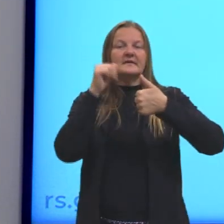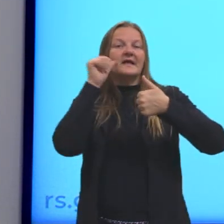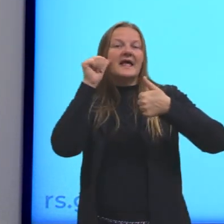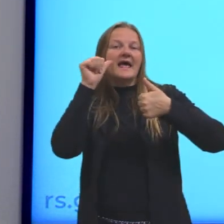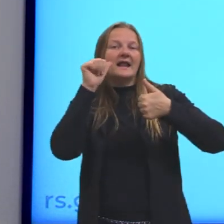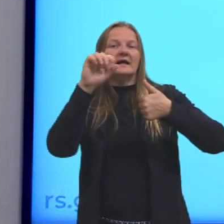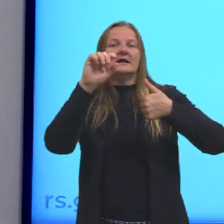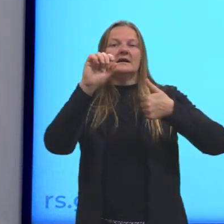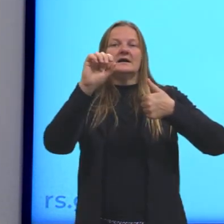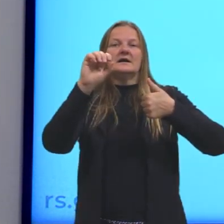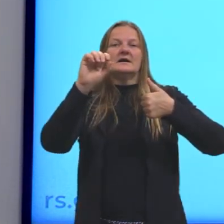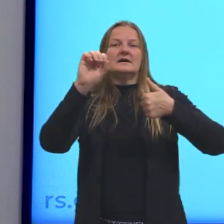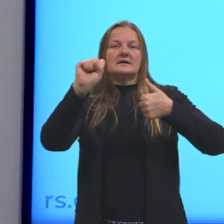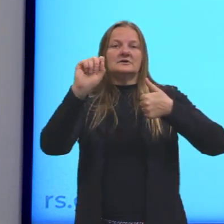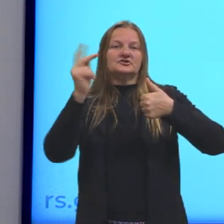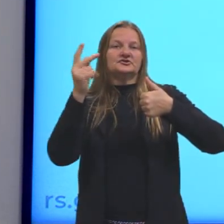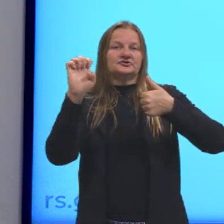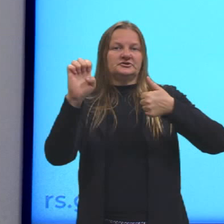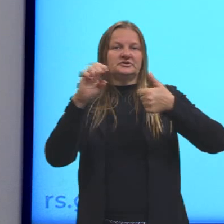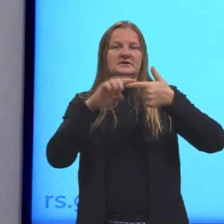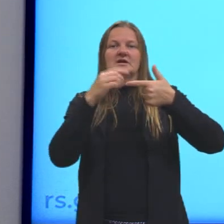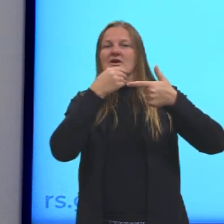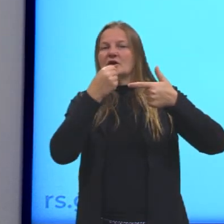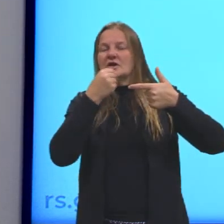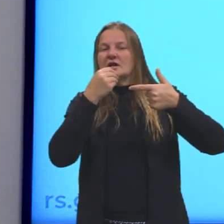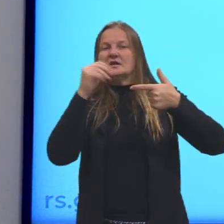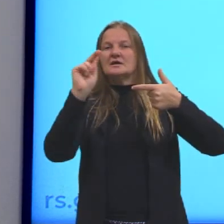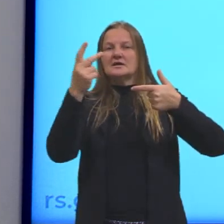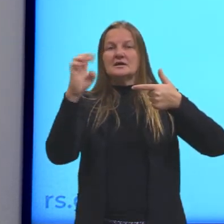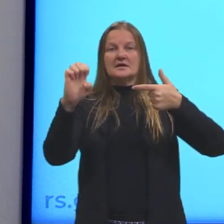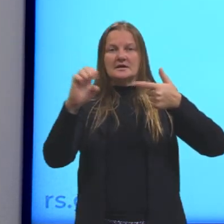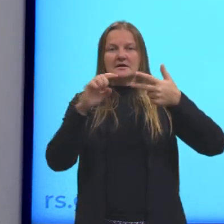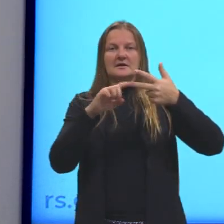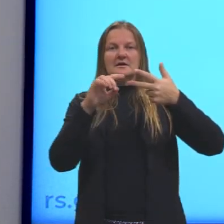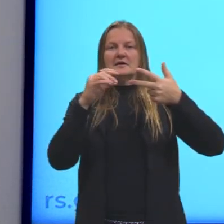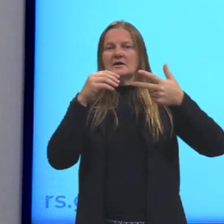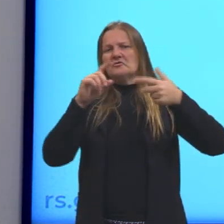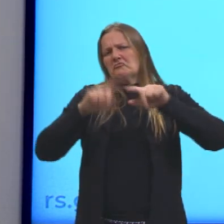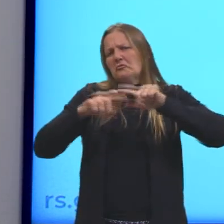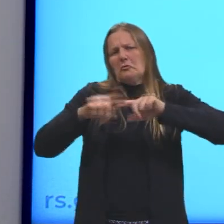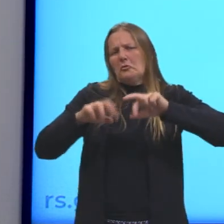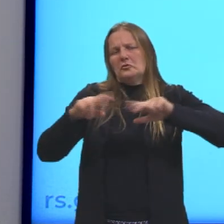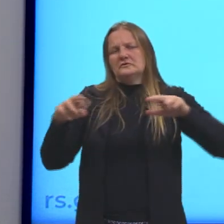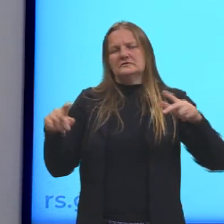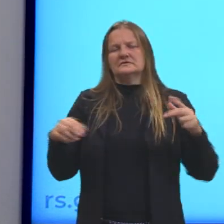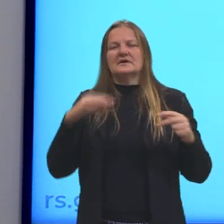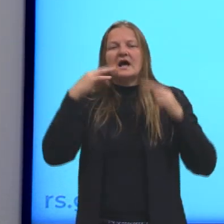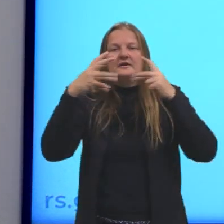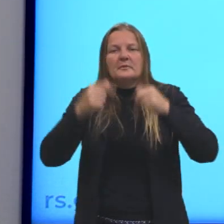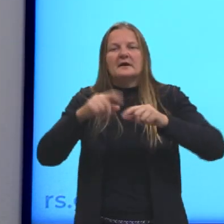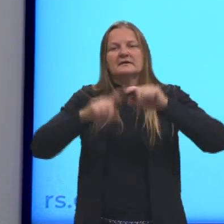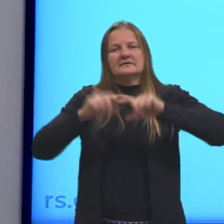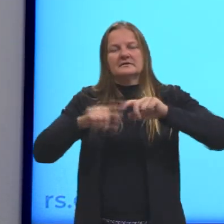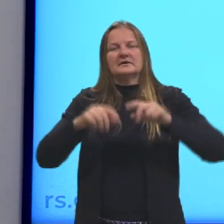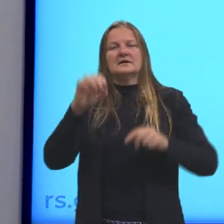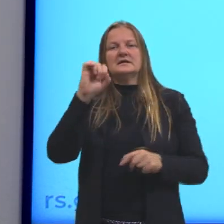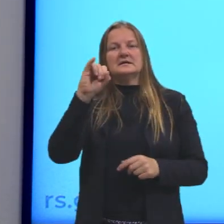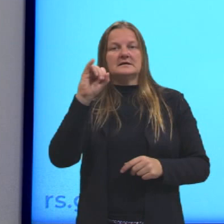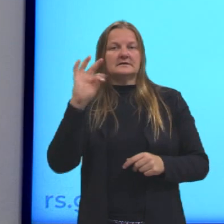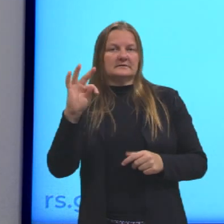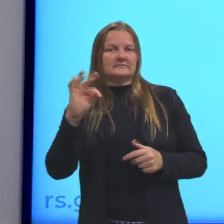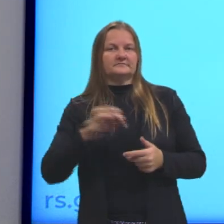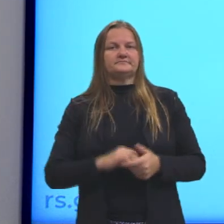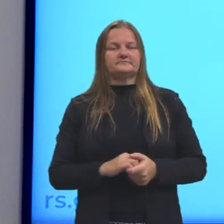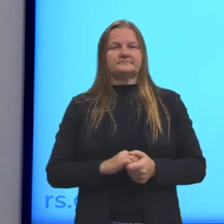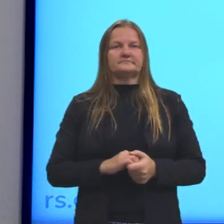o pronome que se refere tanto a ela quanto a ele, para animais, para objetos, né? Esse aqui, vamos